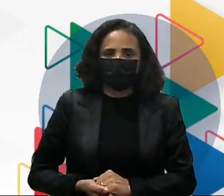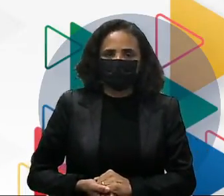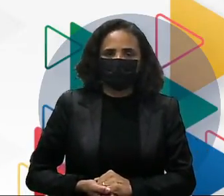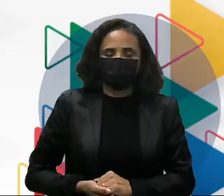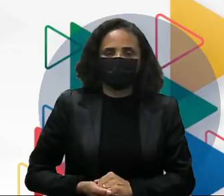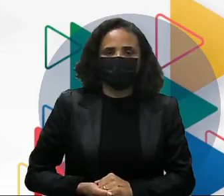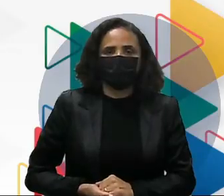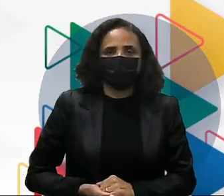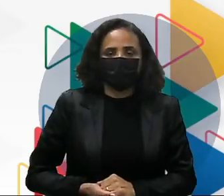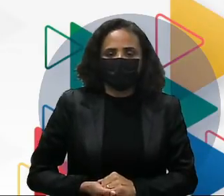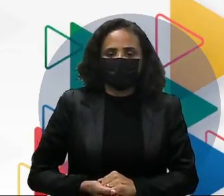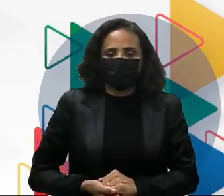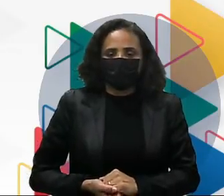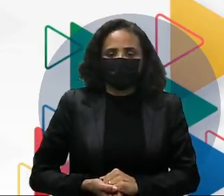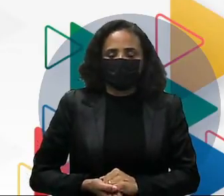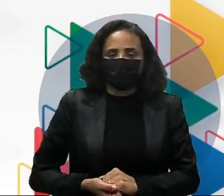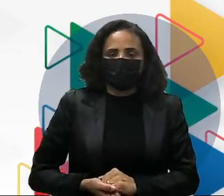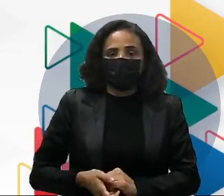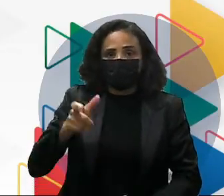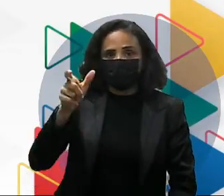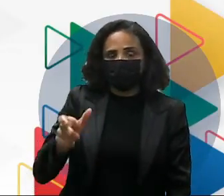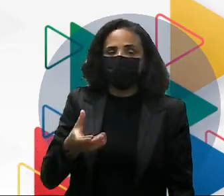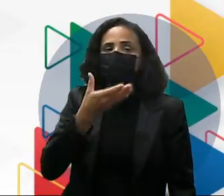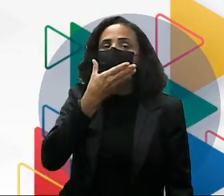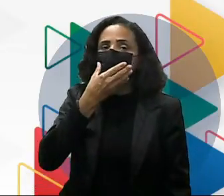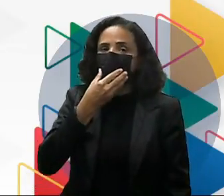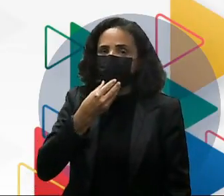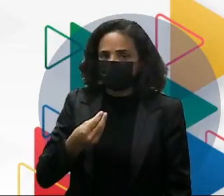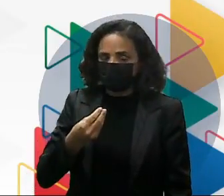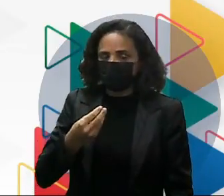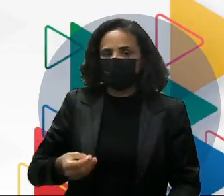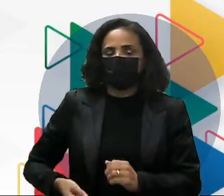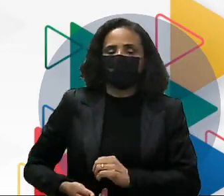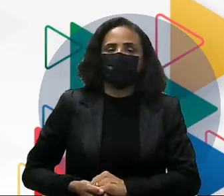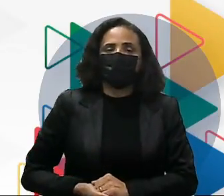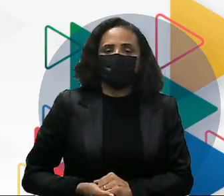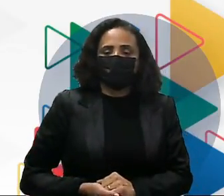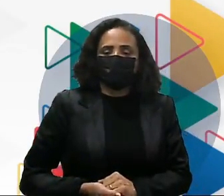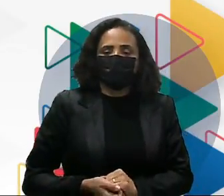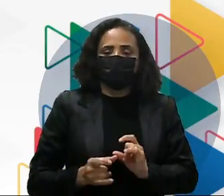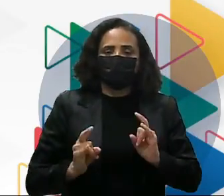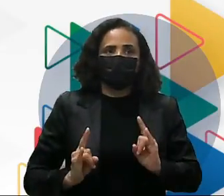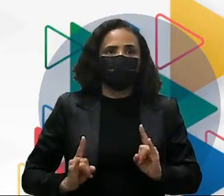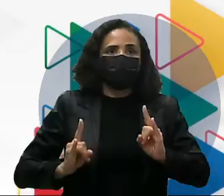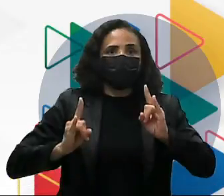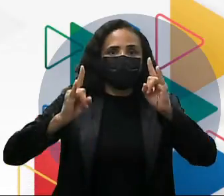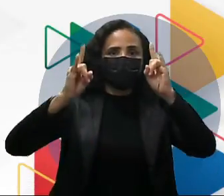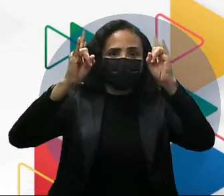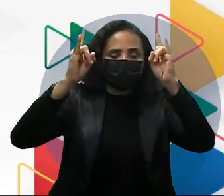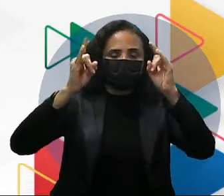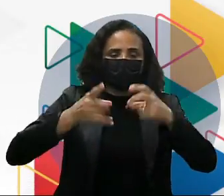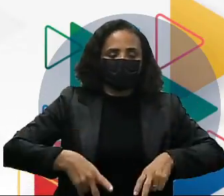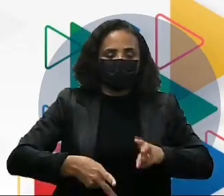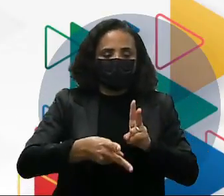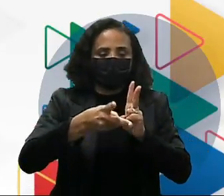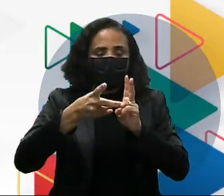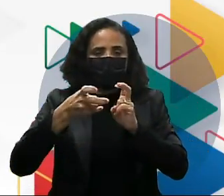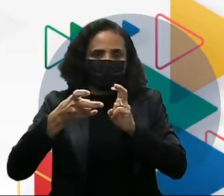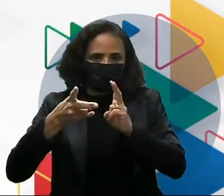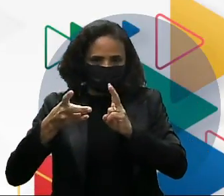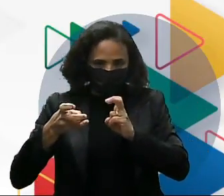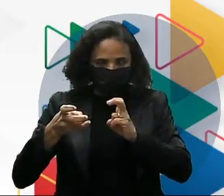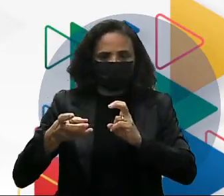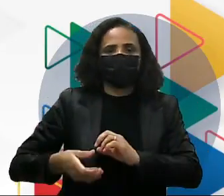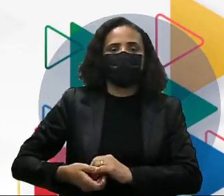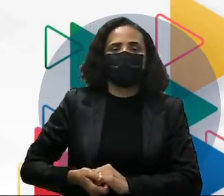Um rapaz, um homem, no alto ali de um prédio, a gente percebe porque tem outros